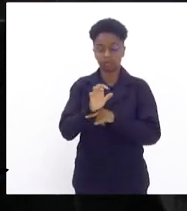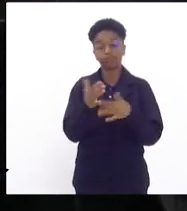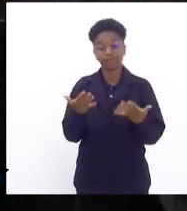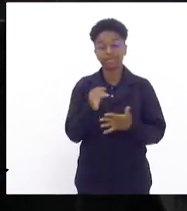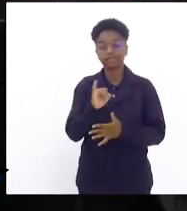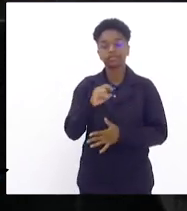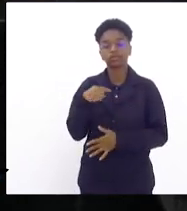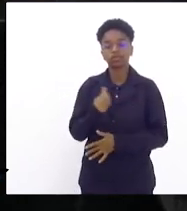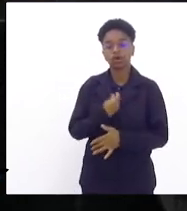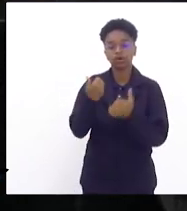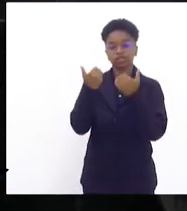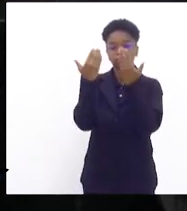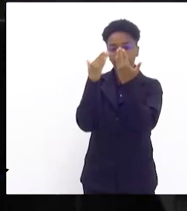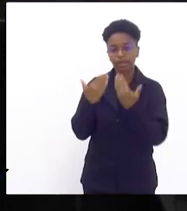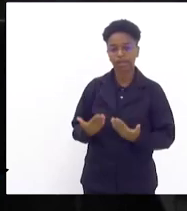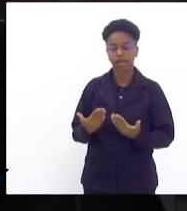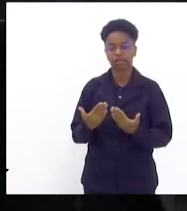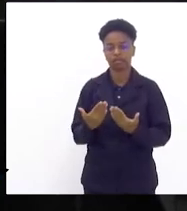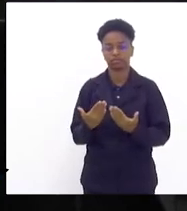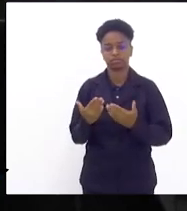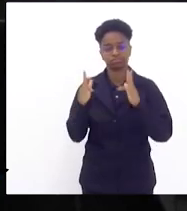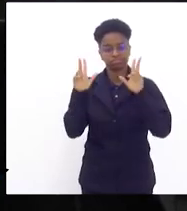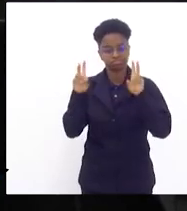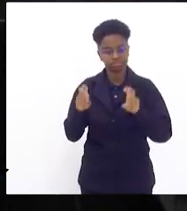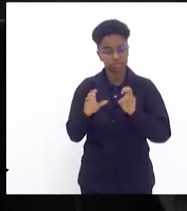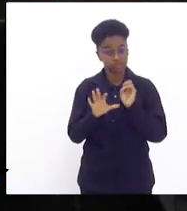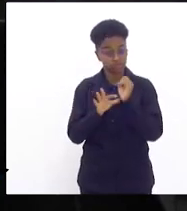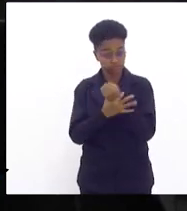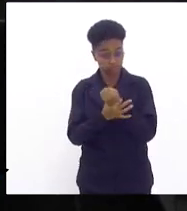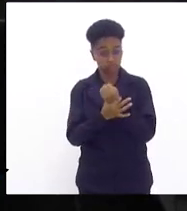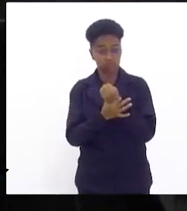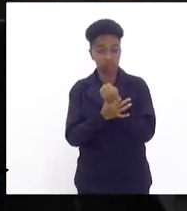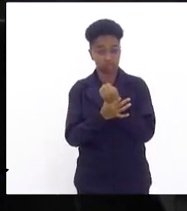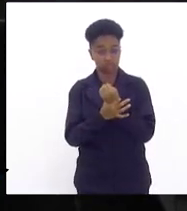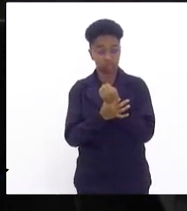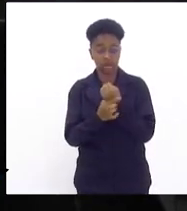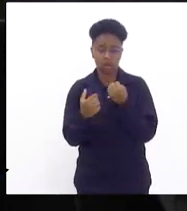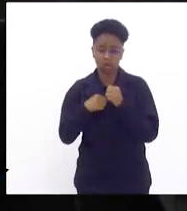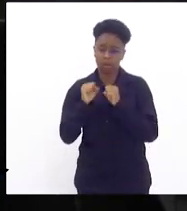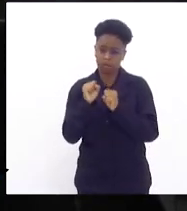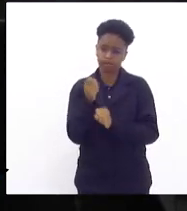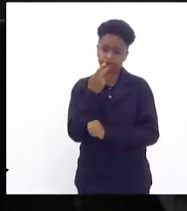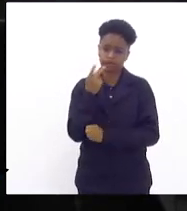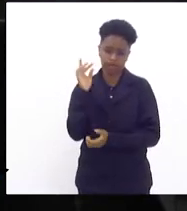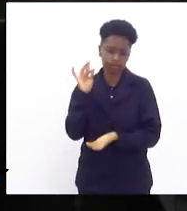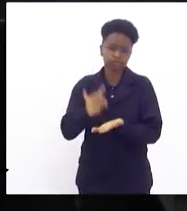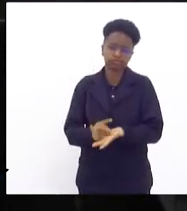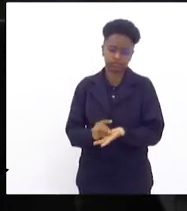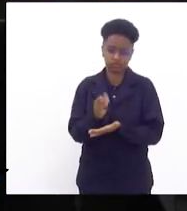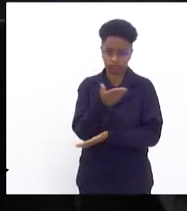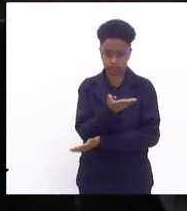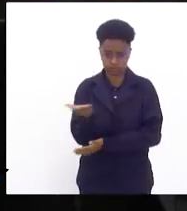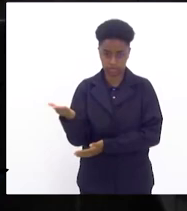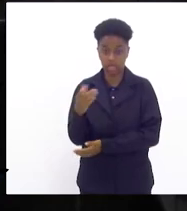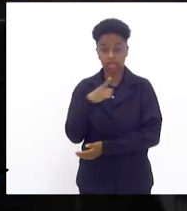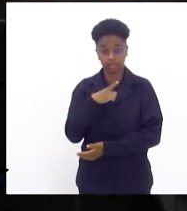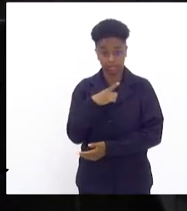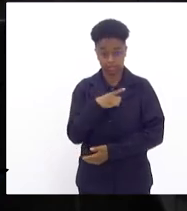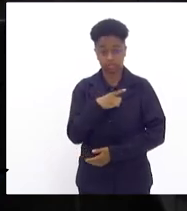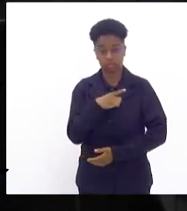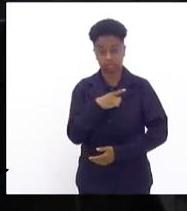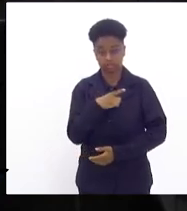análise no quesito segurança, eu posso aqui afirmar que nós temos um número